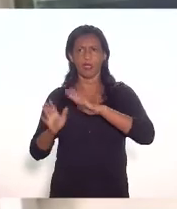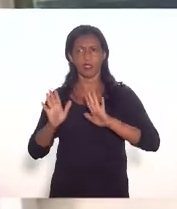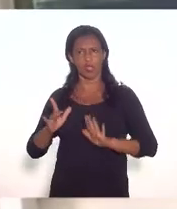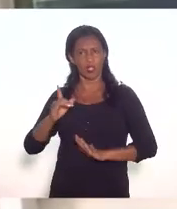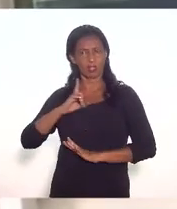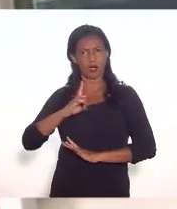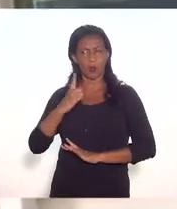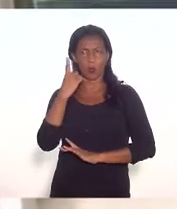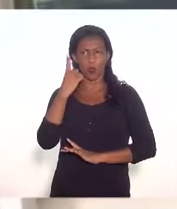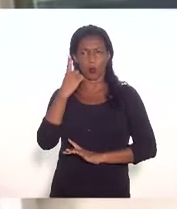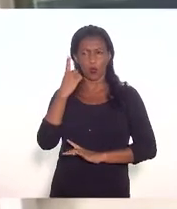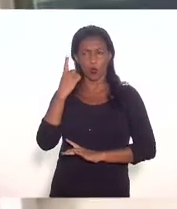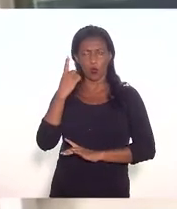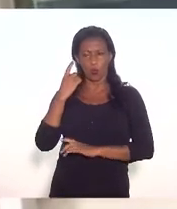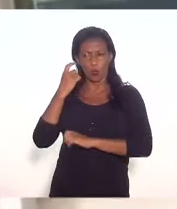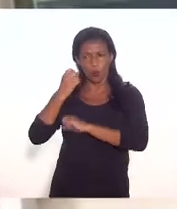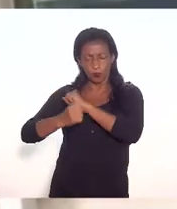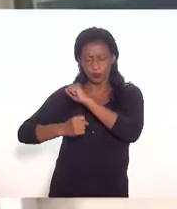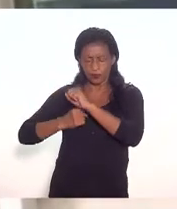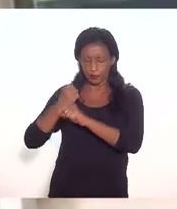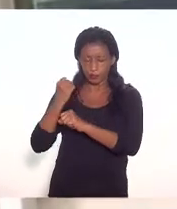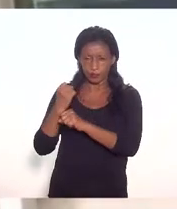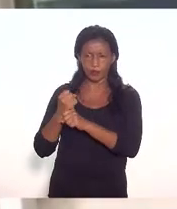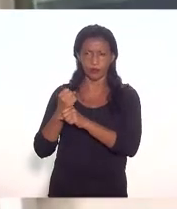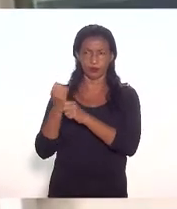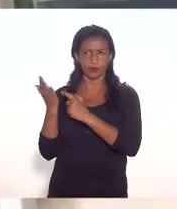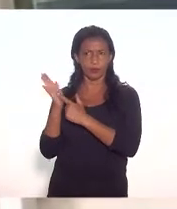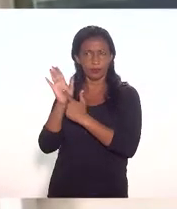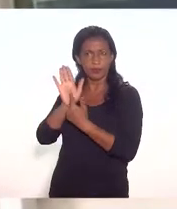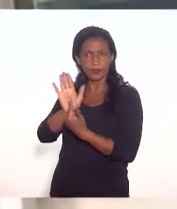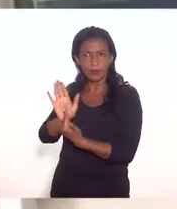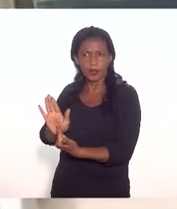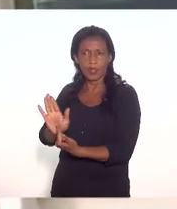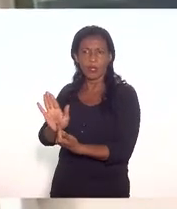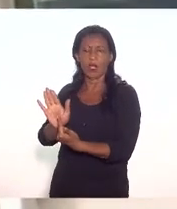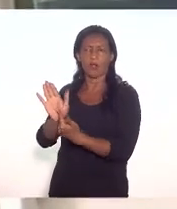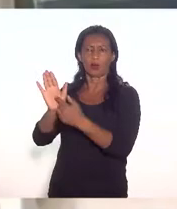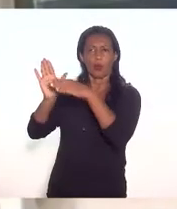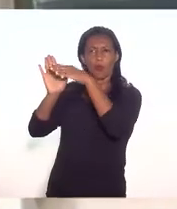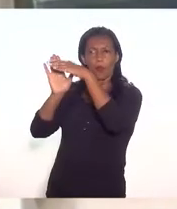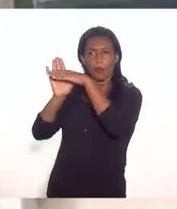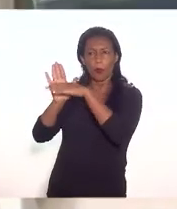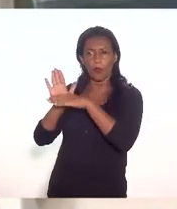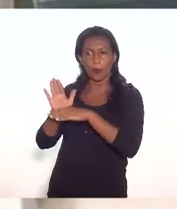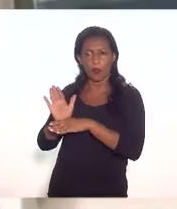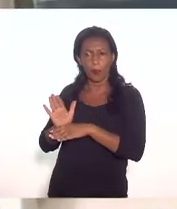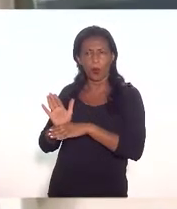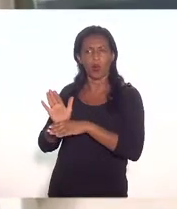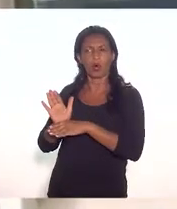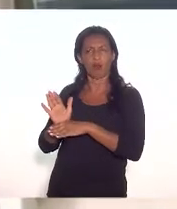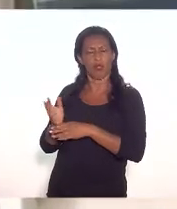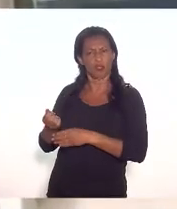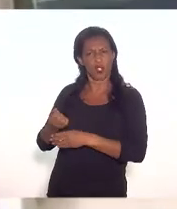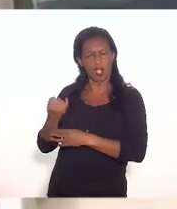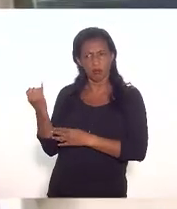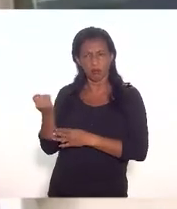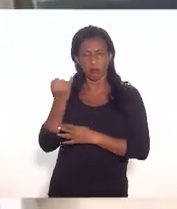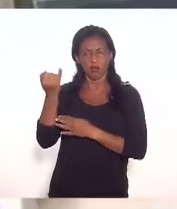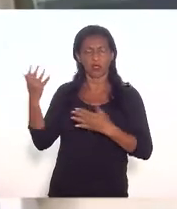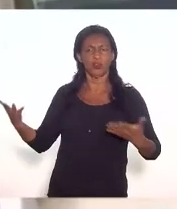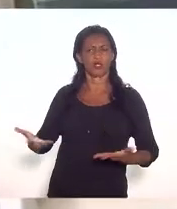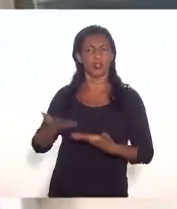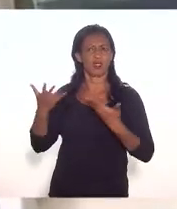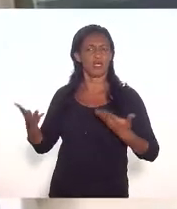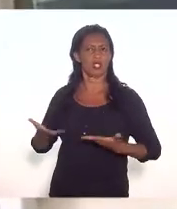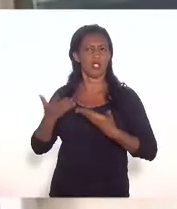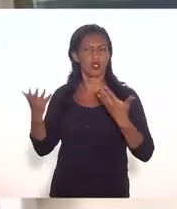quase um ano apresentado às companhias aéreas um programa bastante robusto de incentivos